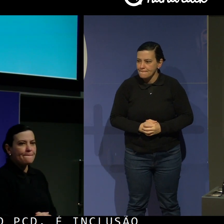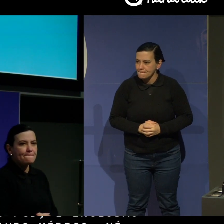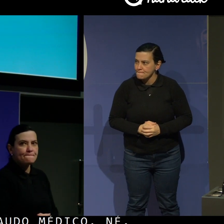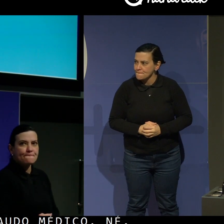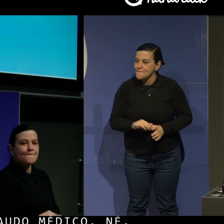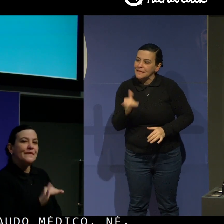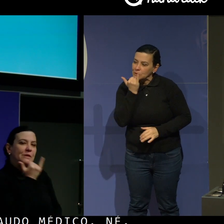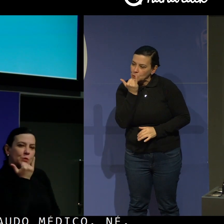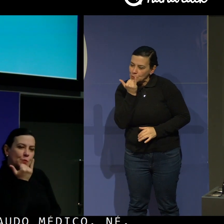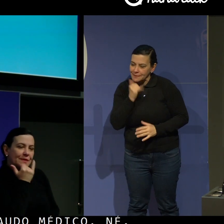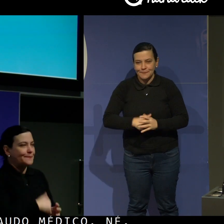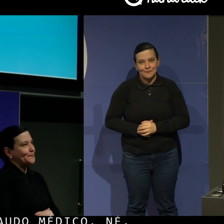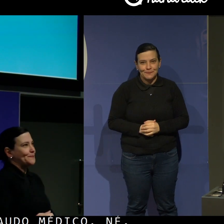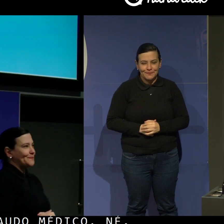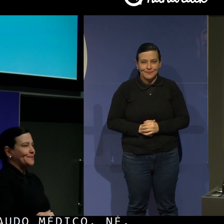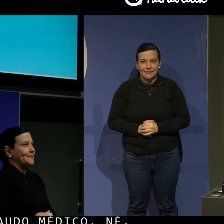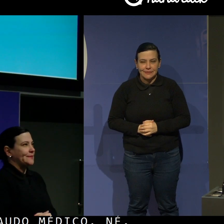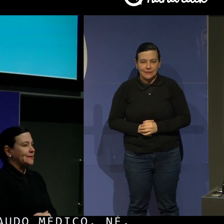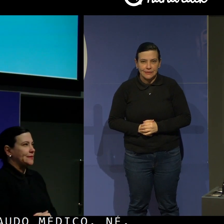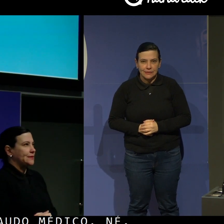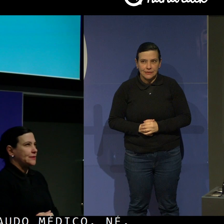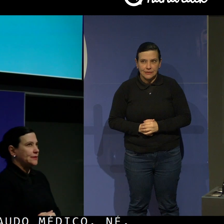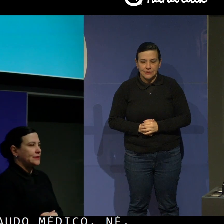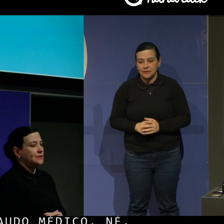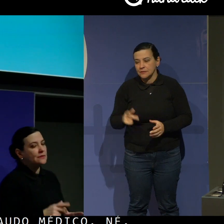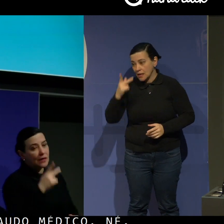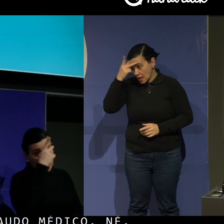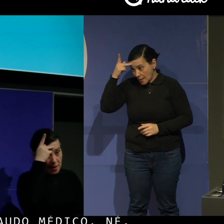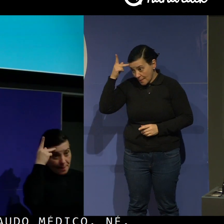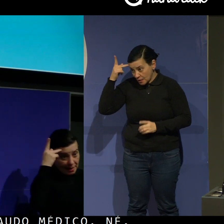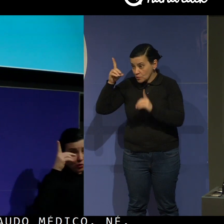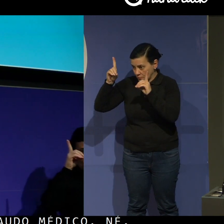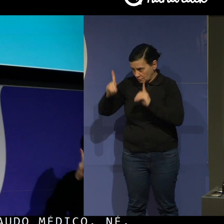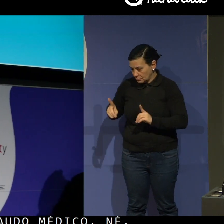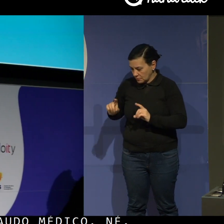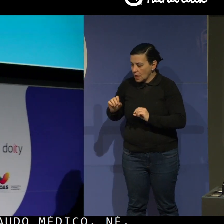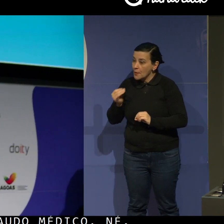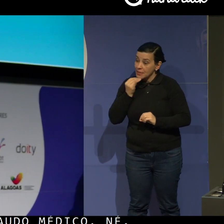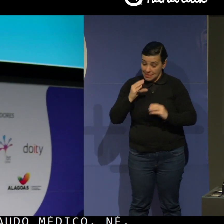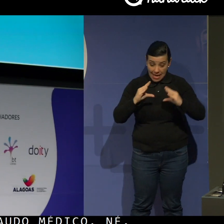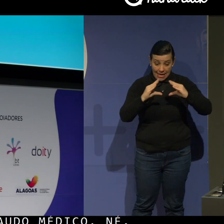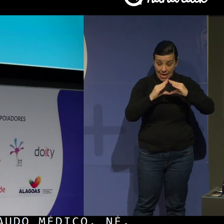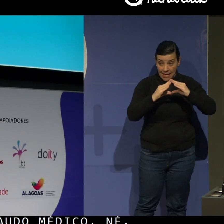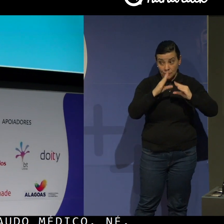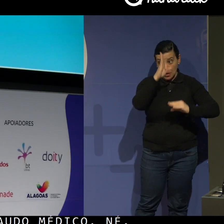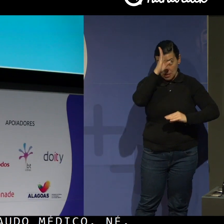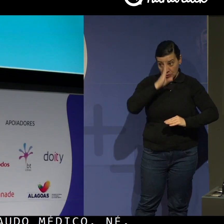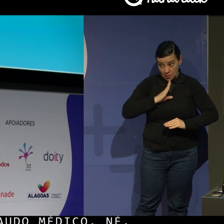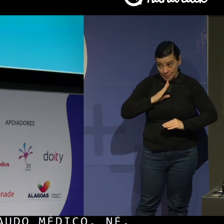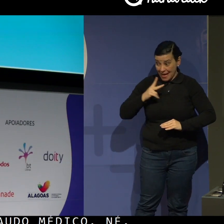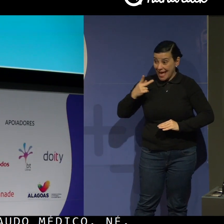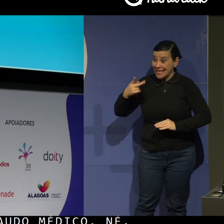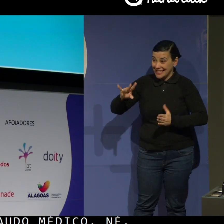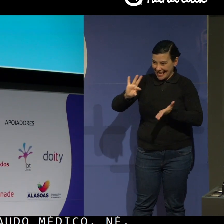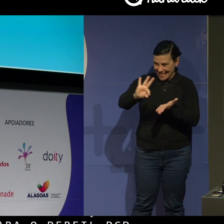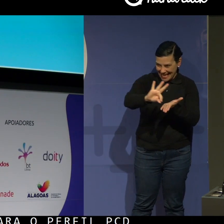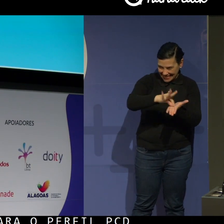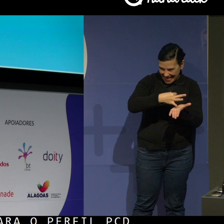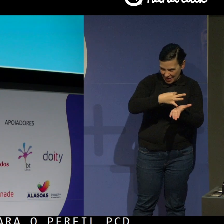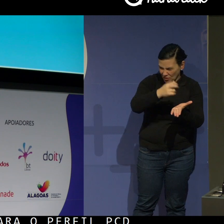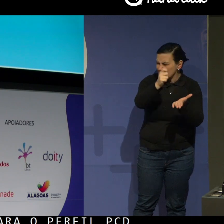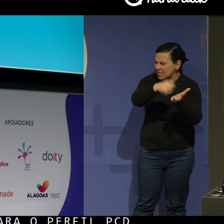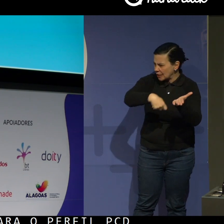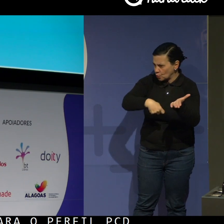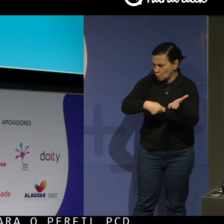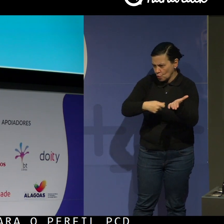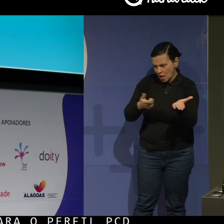Desculpa. Para o perfil PCD, a Cato é gratuita, então a gente não cobra assinatura de pessoas PCD, então, quando a